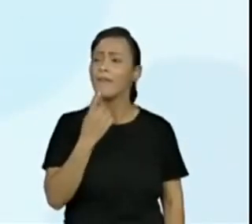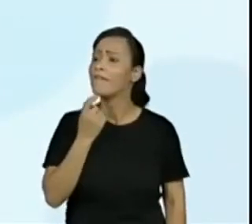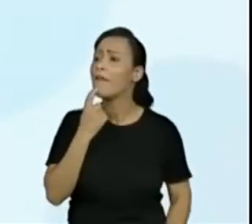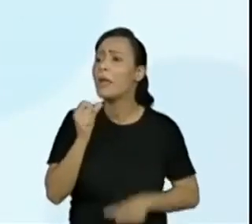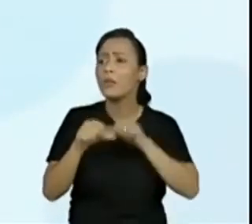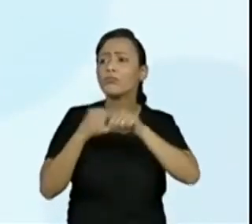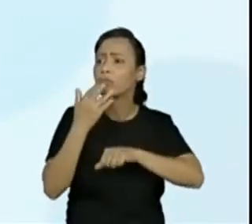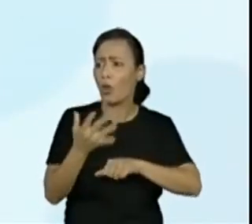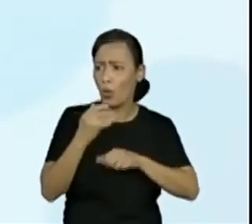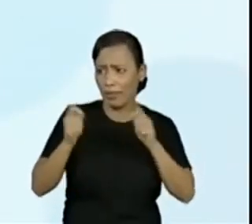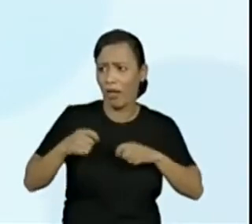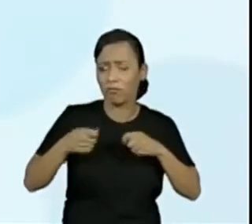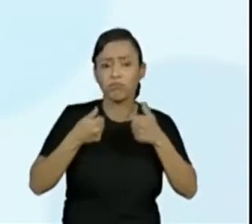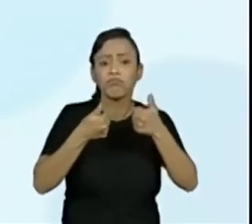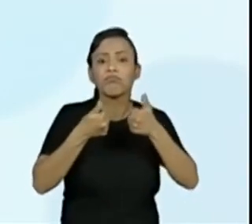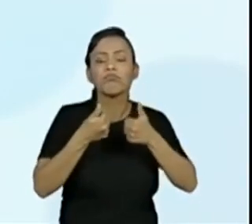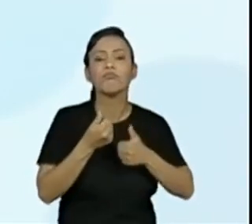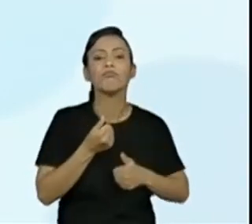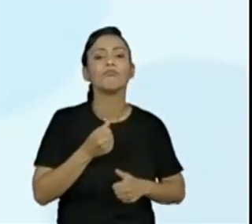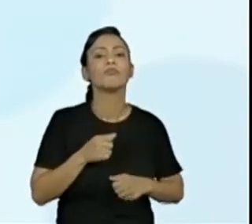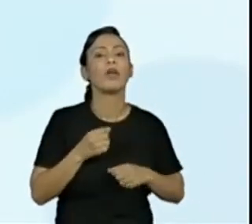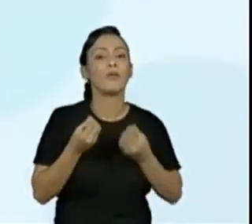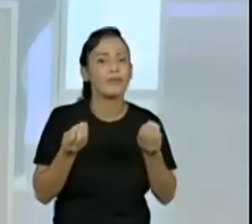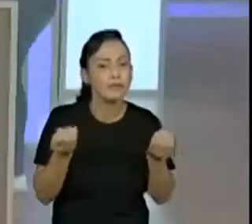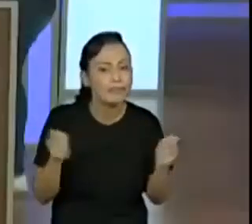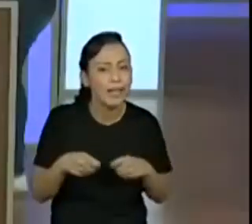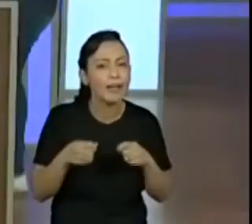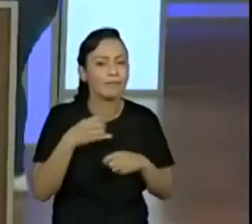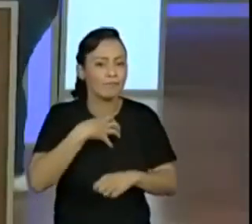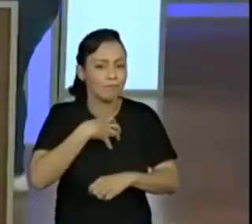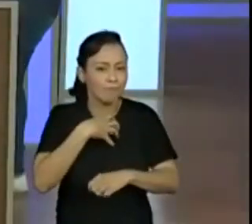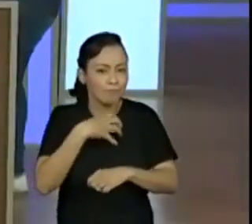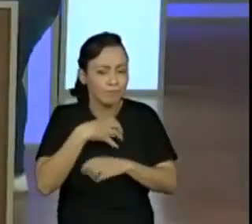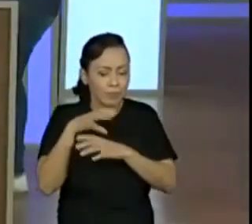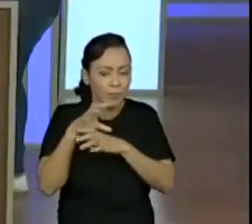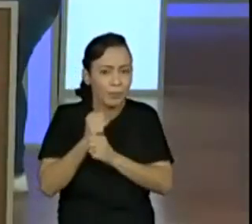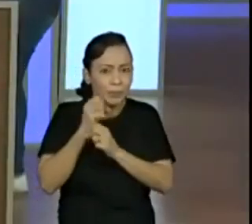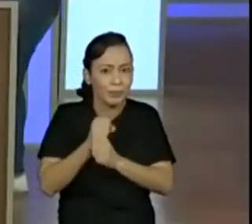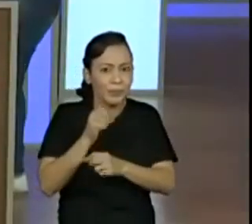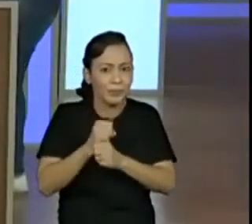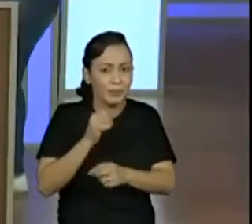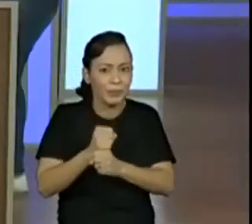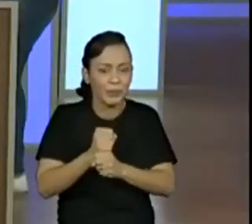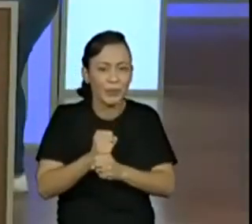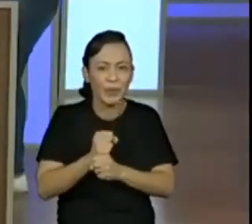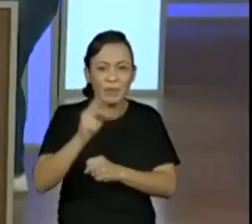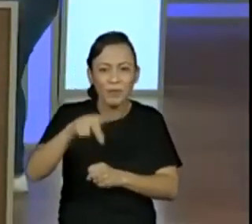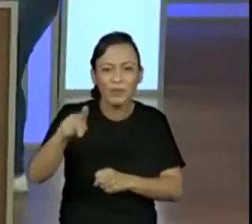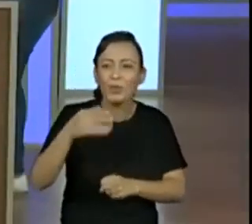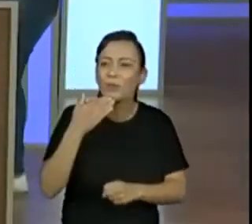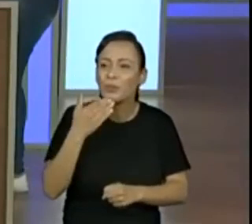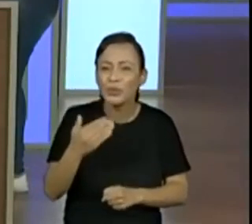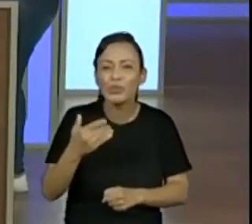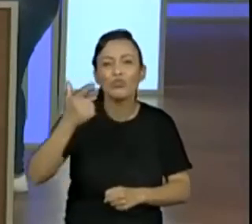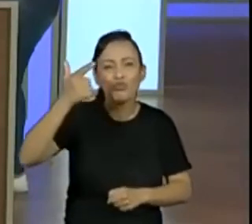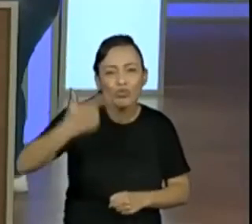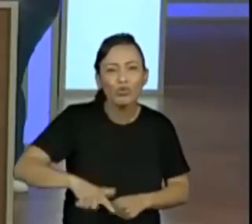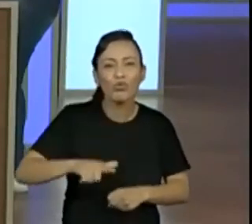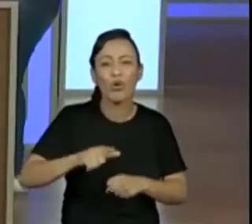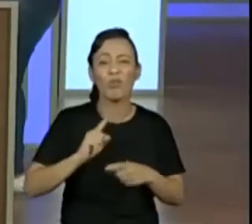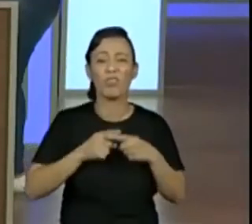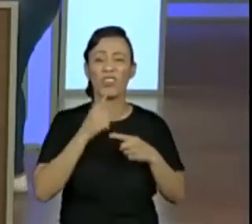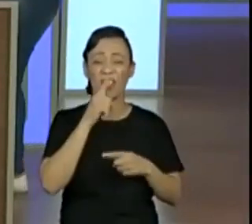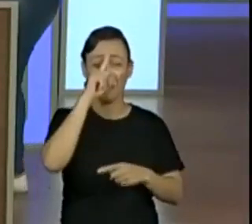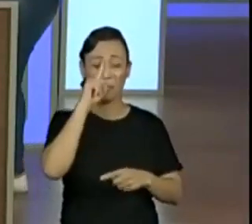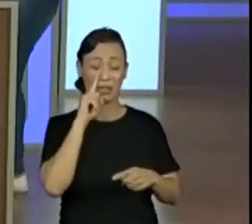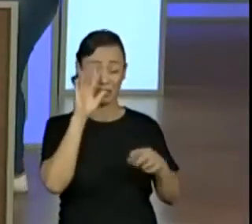né? Para a gente fazer aquela sua estratégia. A gente vai voltar e as professoras pediram para a gente retomar um pouquinho aí para a criançada, porque usar o